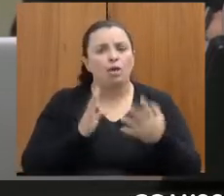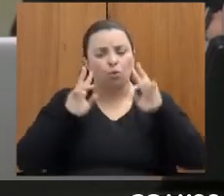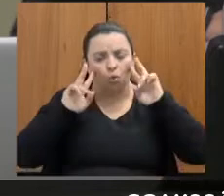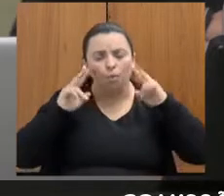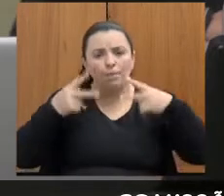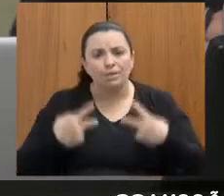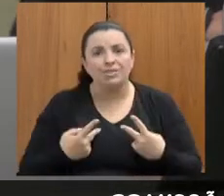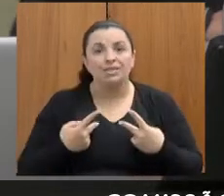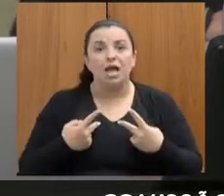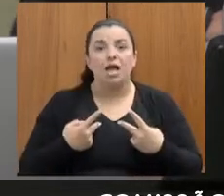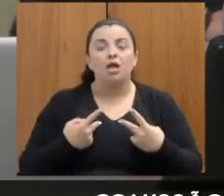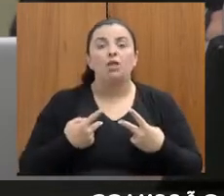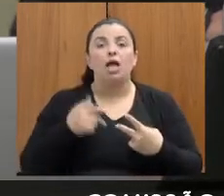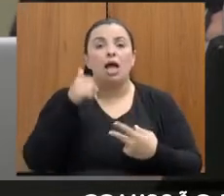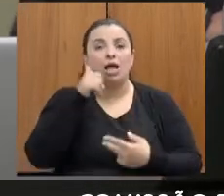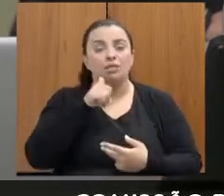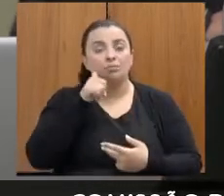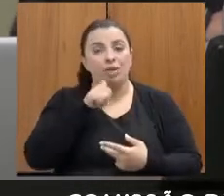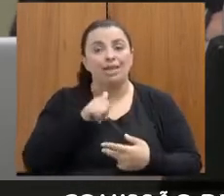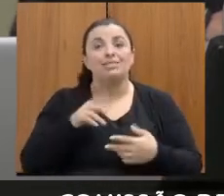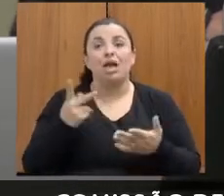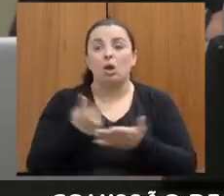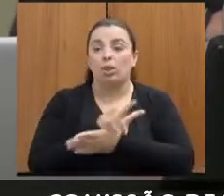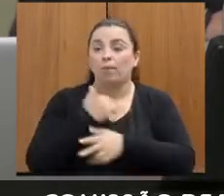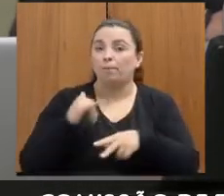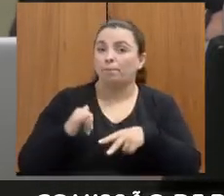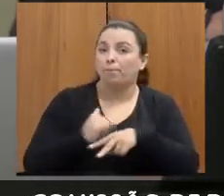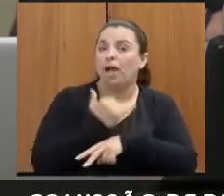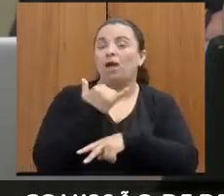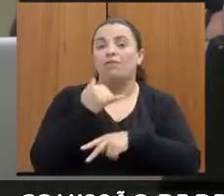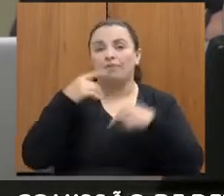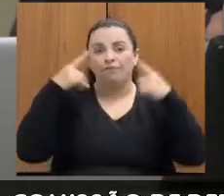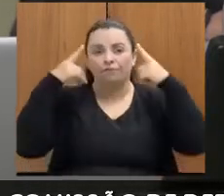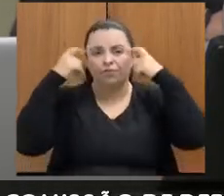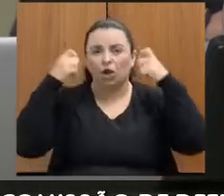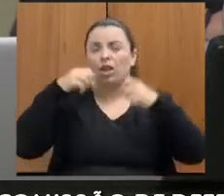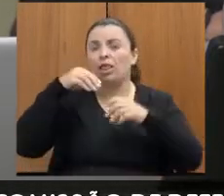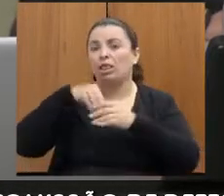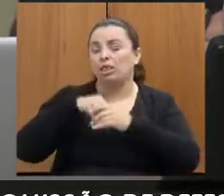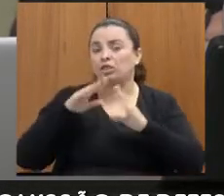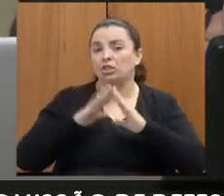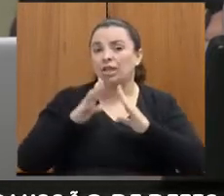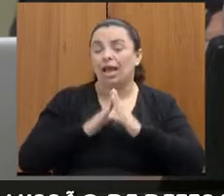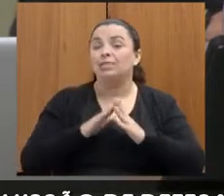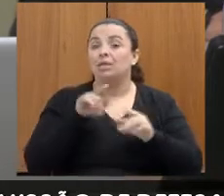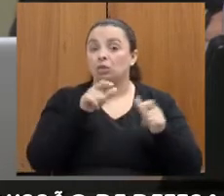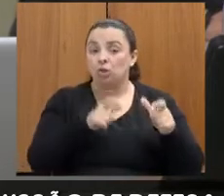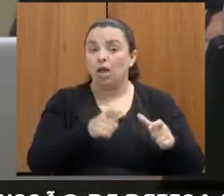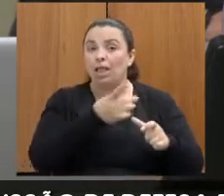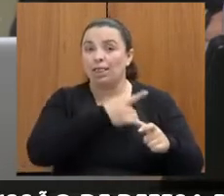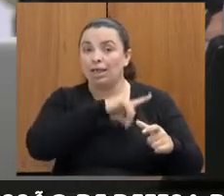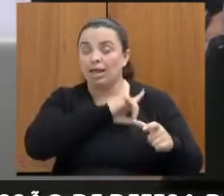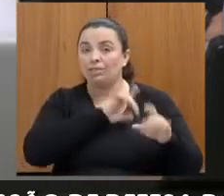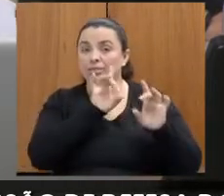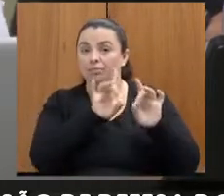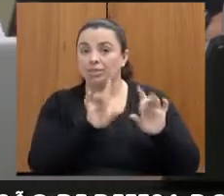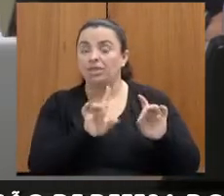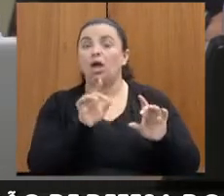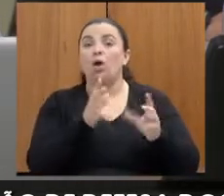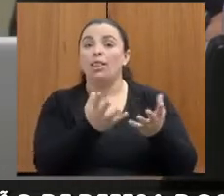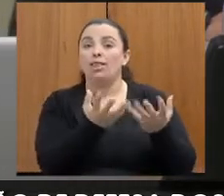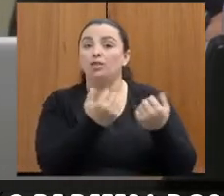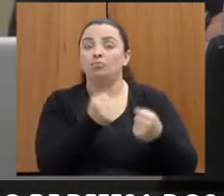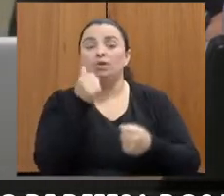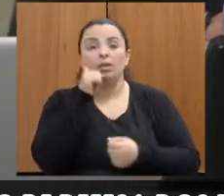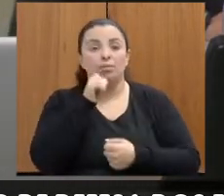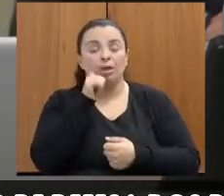Mulheres em Situação de Violência nas Delegacias Especializadas de Atendimento às Mulheres, às DEANs, no âmbito do